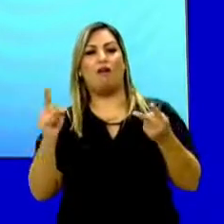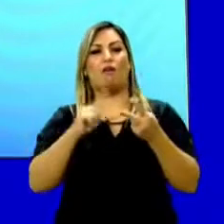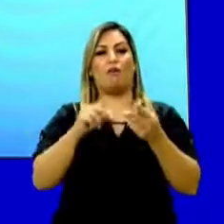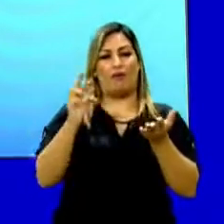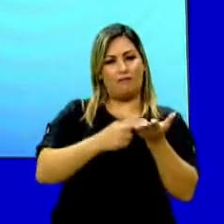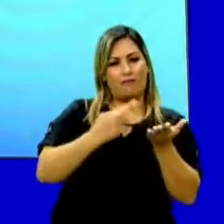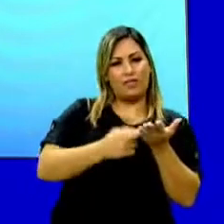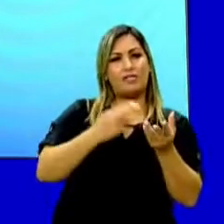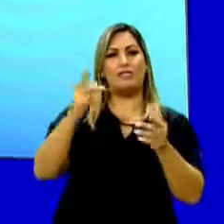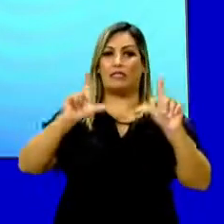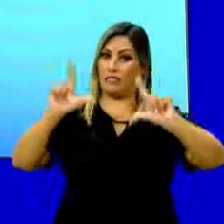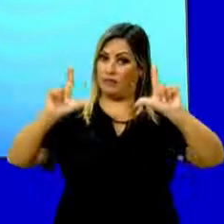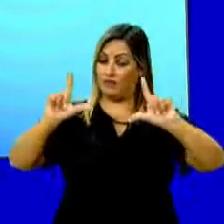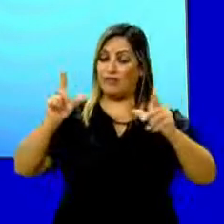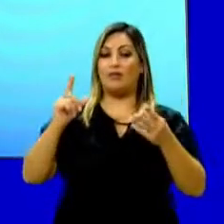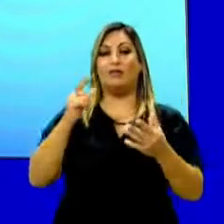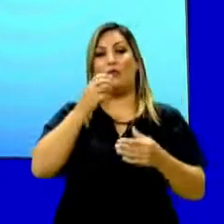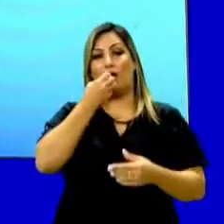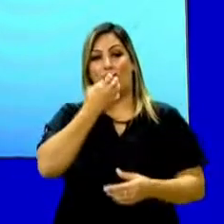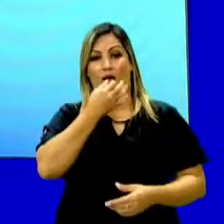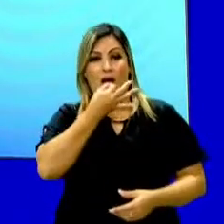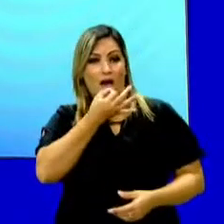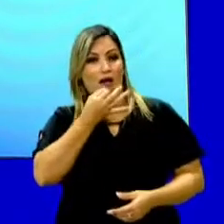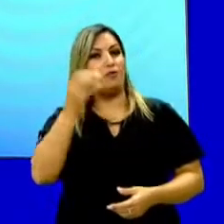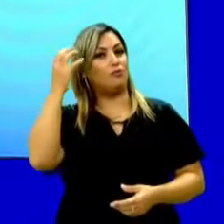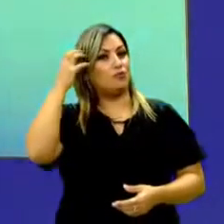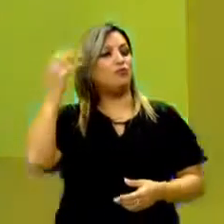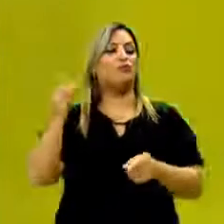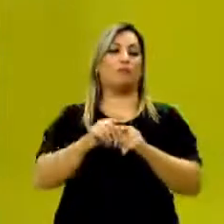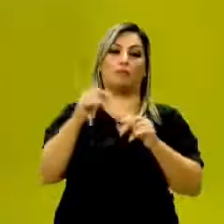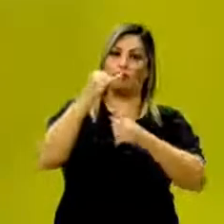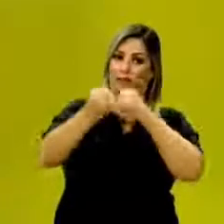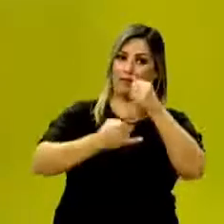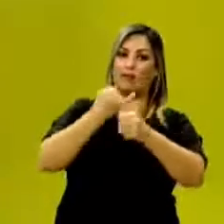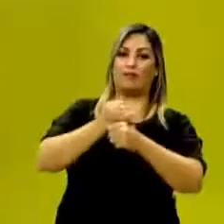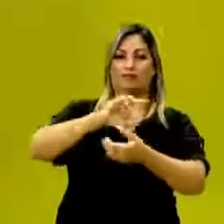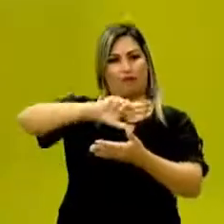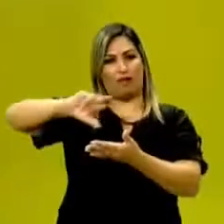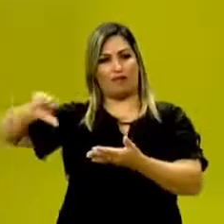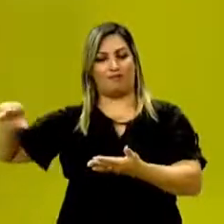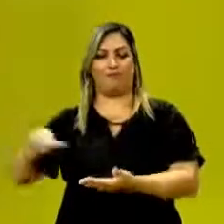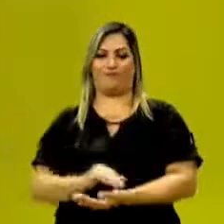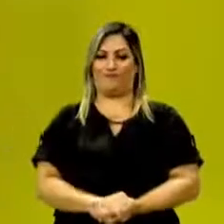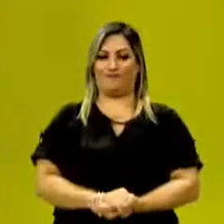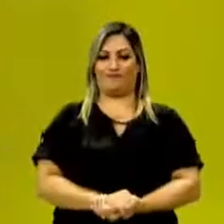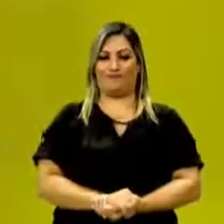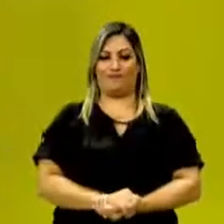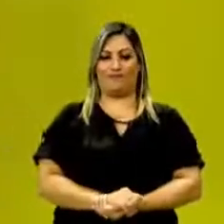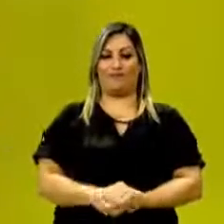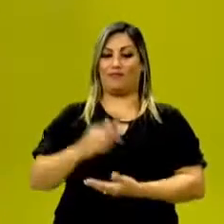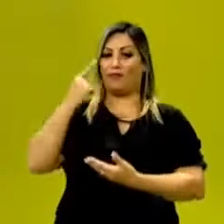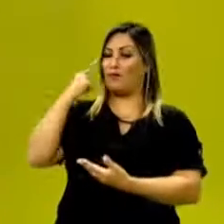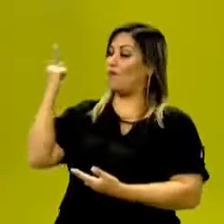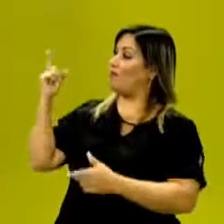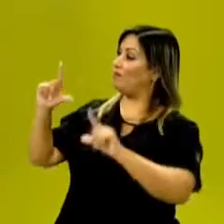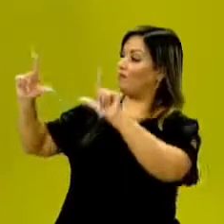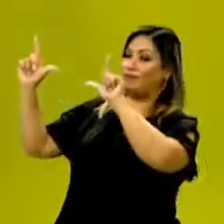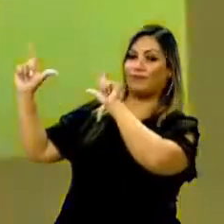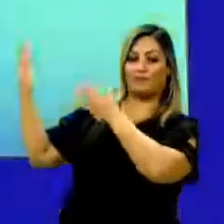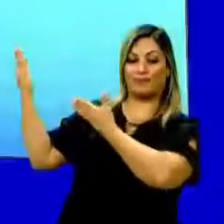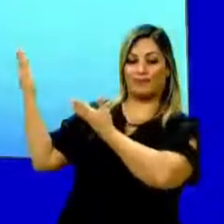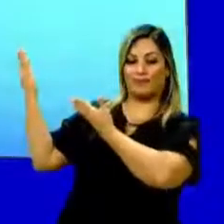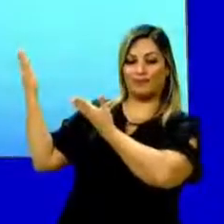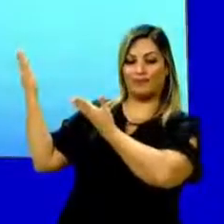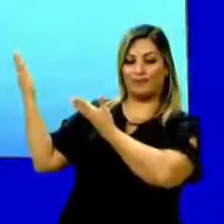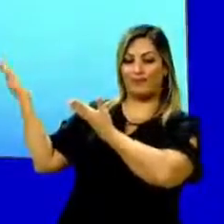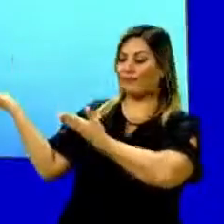revista, televisão, rádio, internet e outros meios. Então, o anúncio publicitário, dá uma olhadinha aqui na tela.